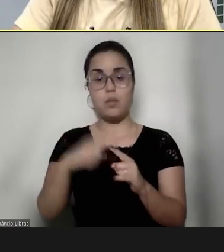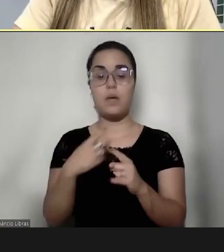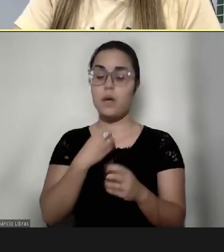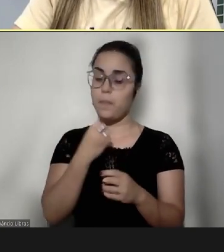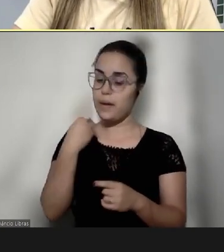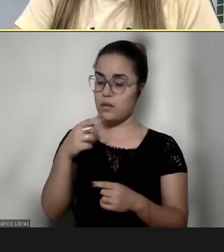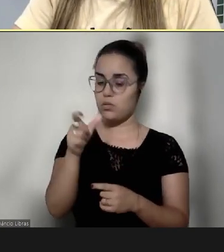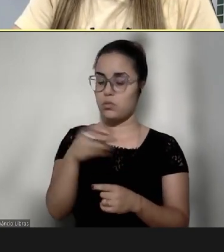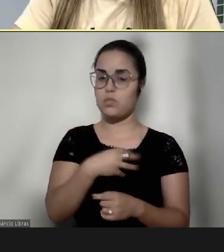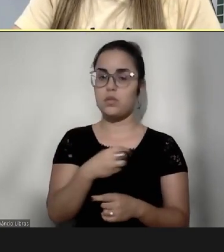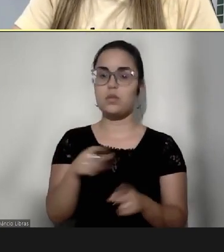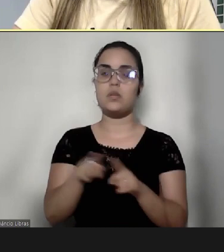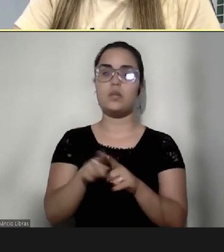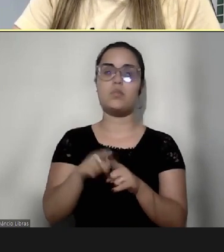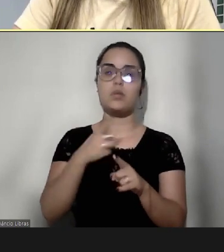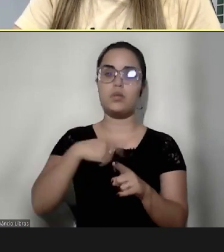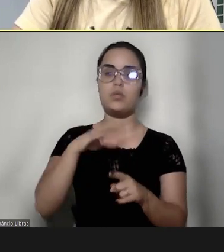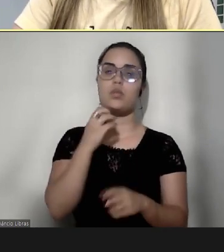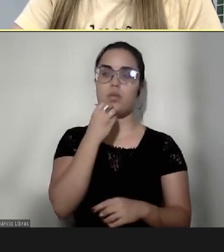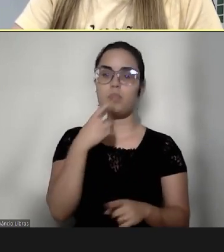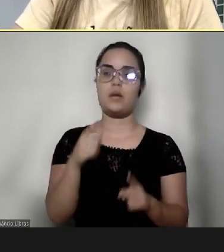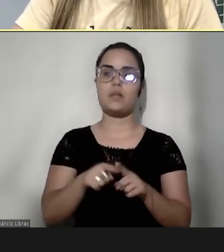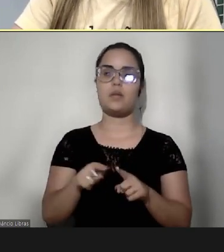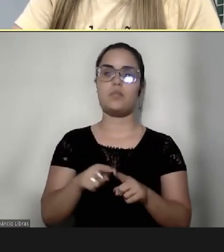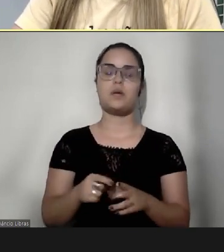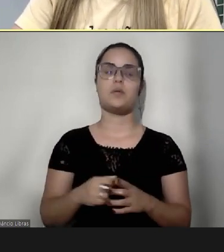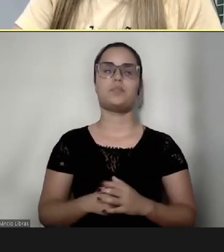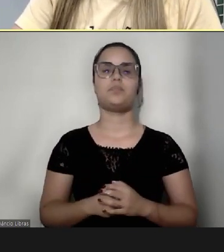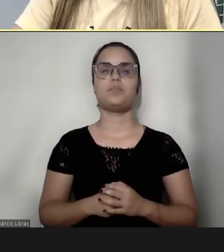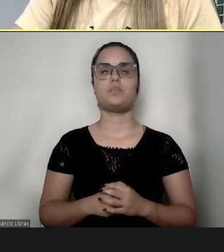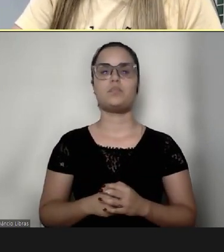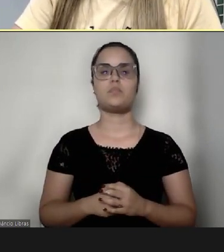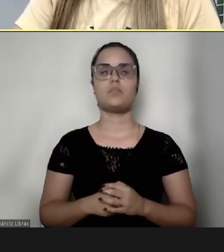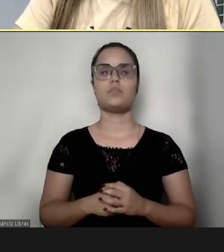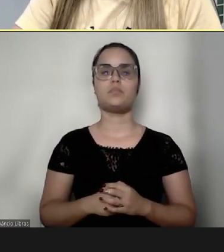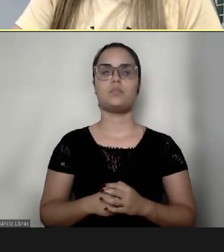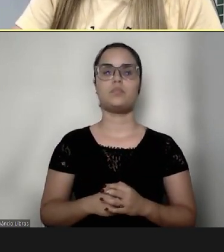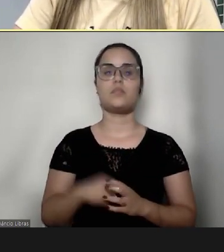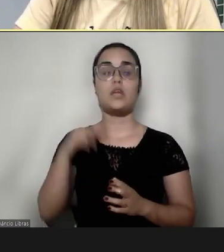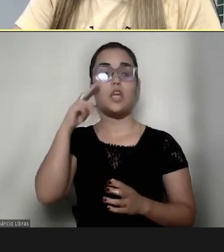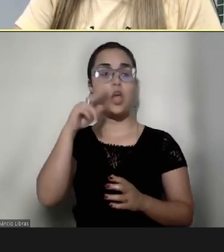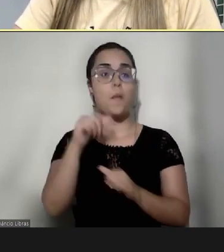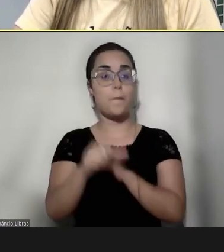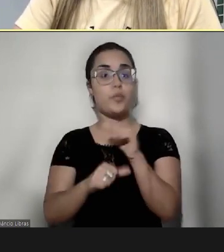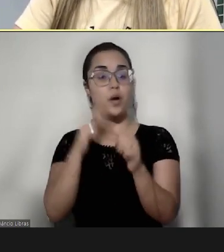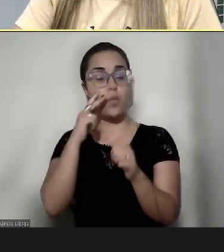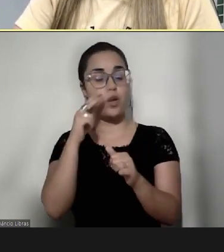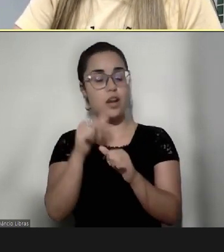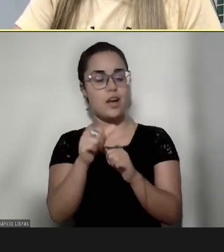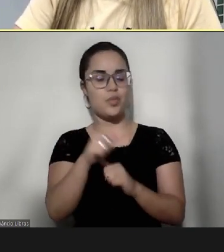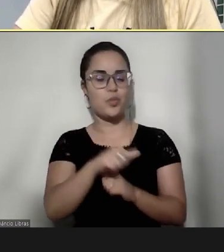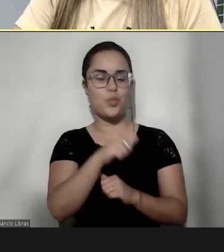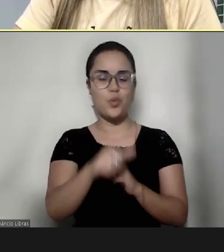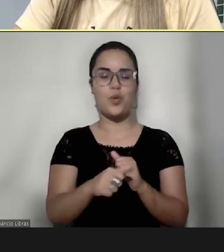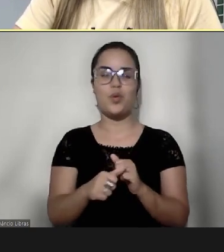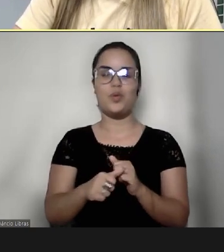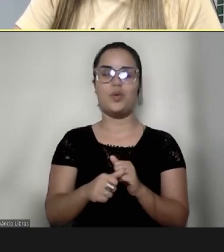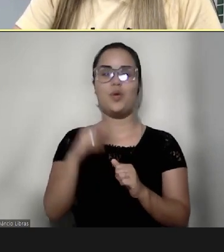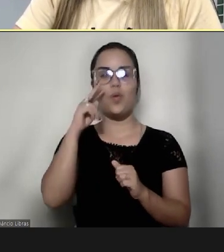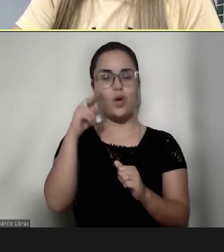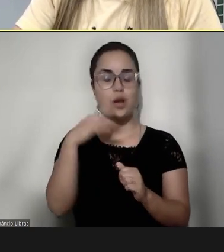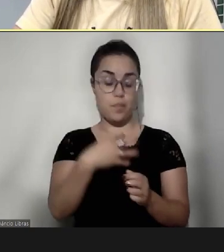consequentemente o nosso bem também, e tirar aquele olhar do outro, Andresa, olhar ali para o nosso